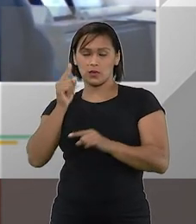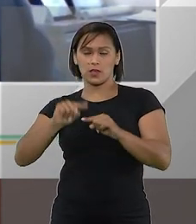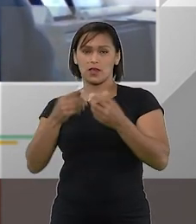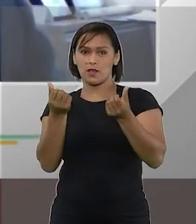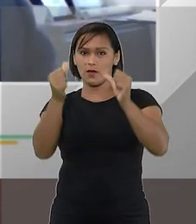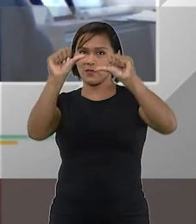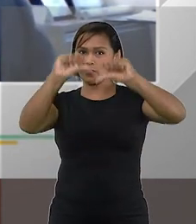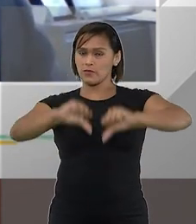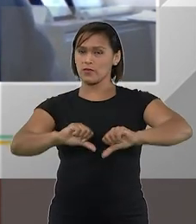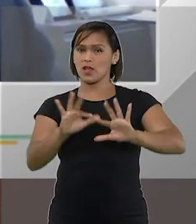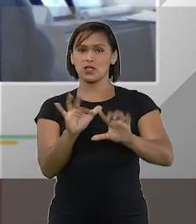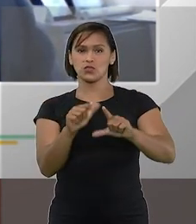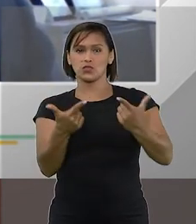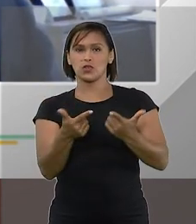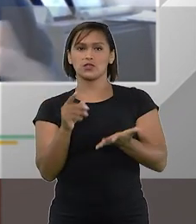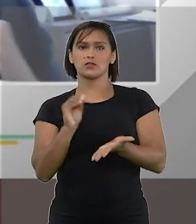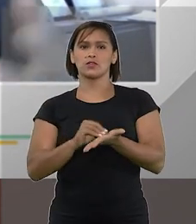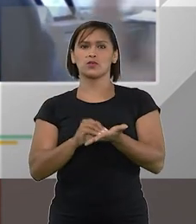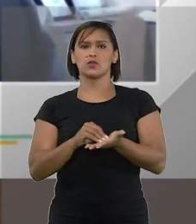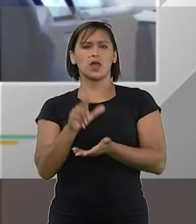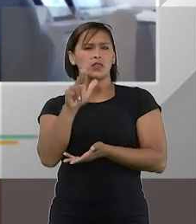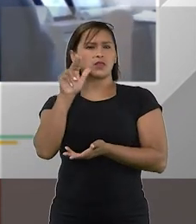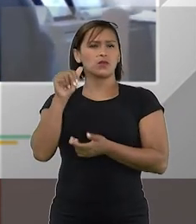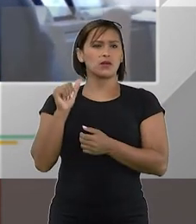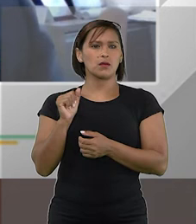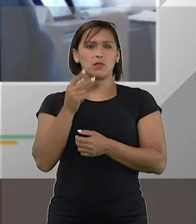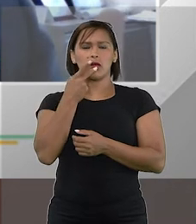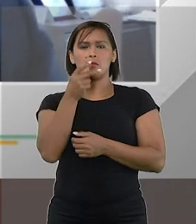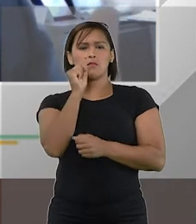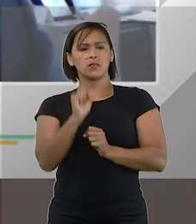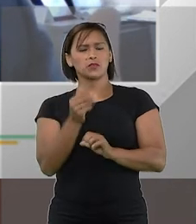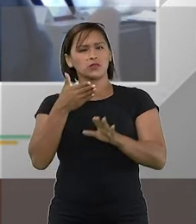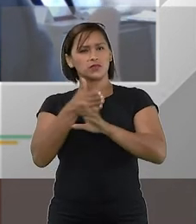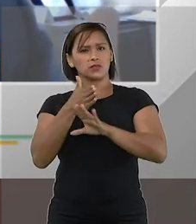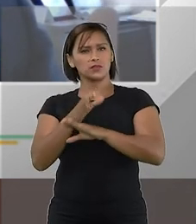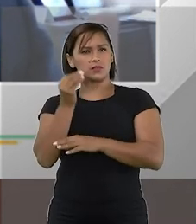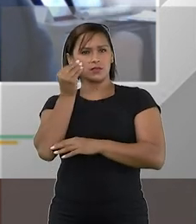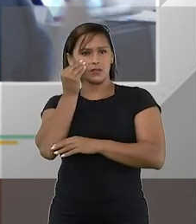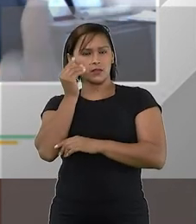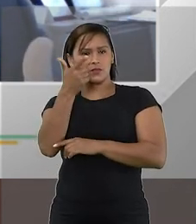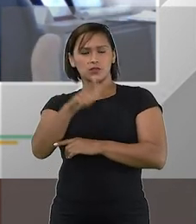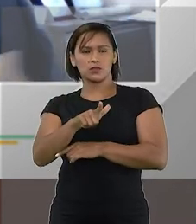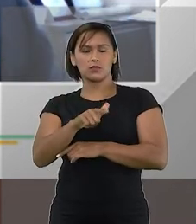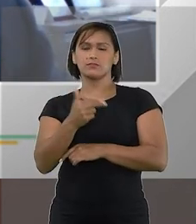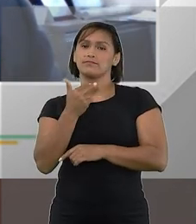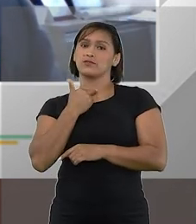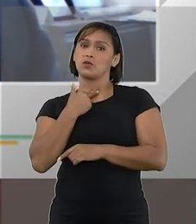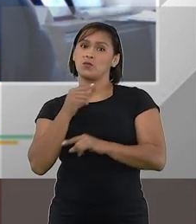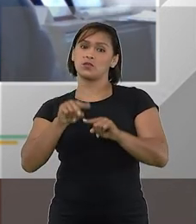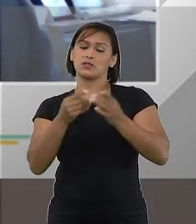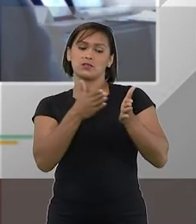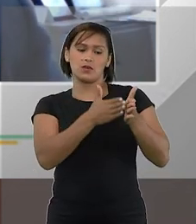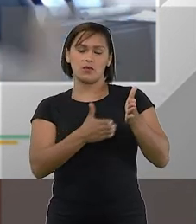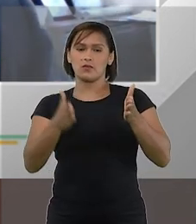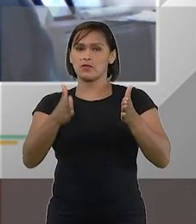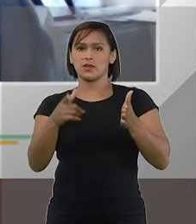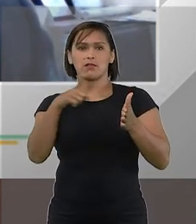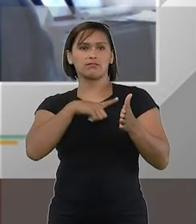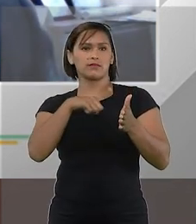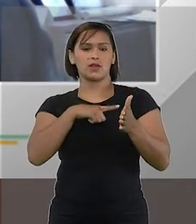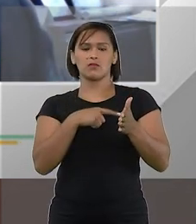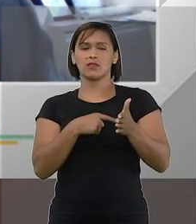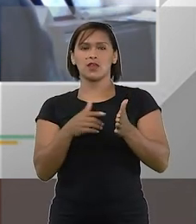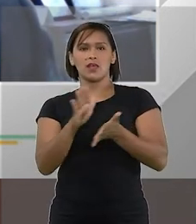sucedido não teve sorte ele nunca mais terá oportunidade de empreender não pode ser assim senão no médio prazo nós não